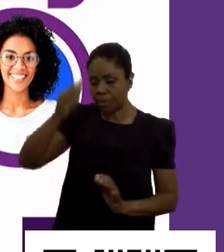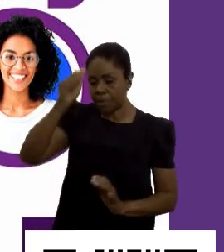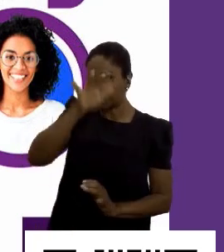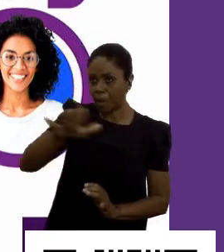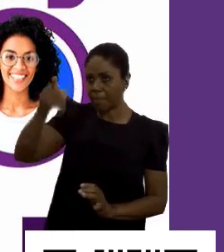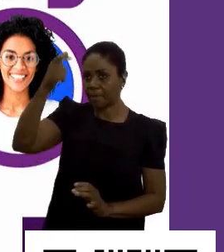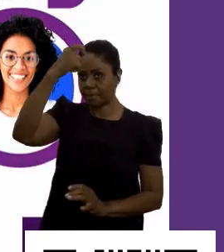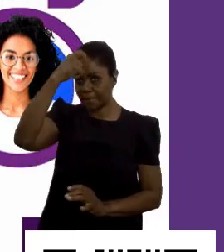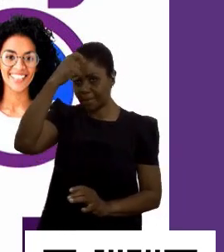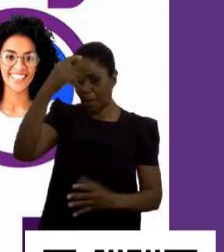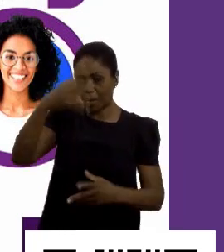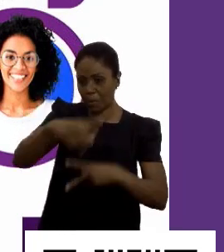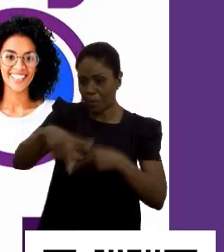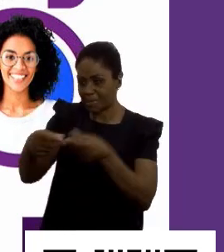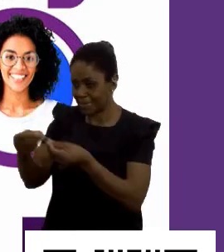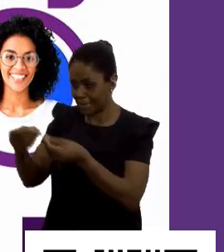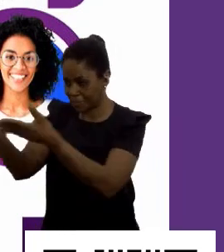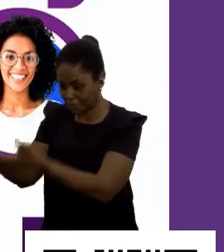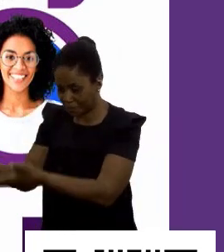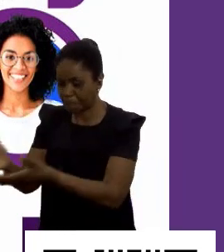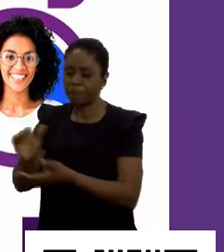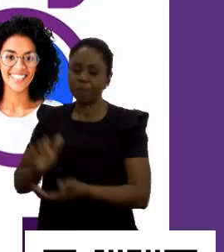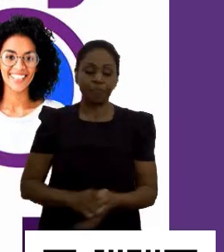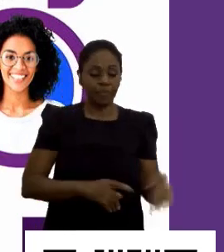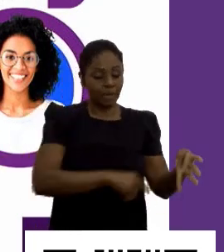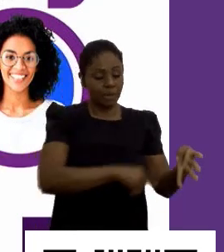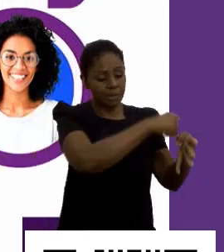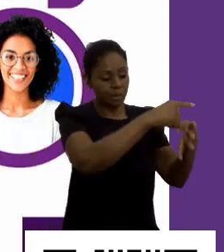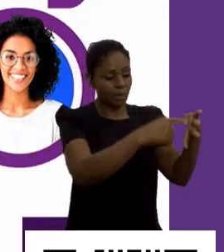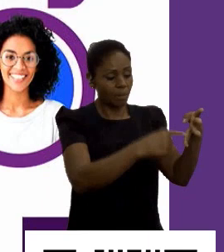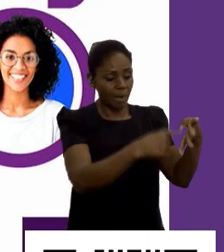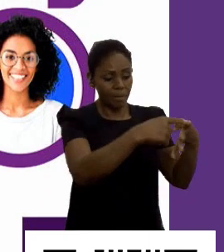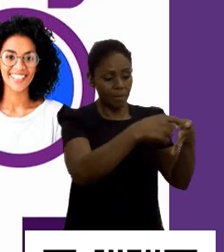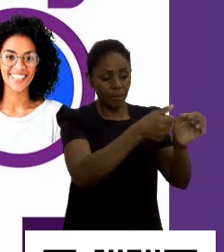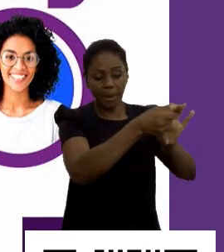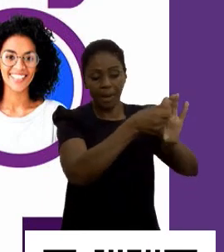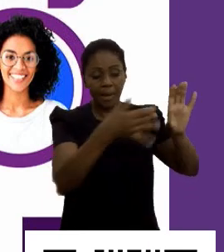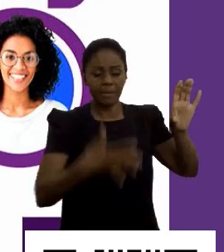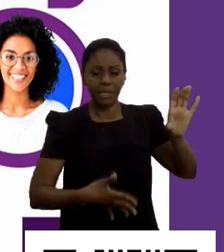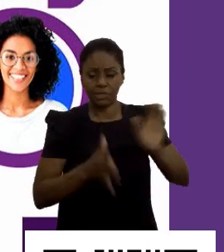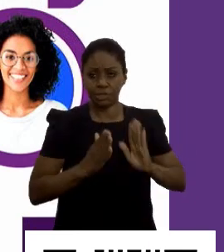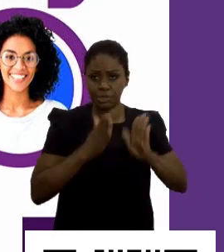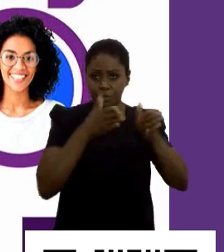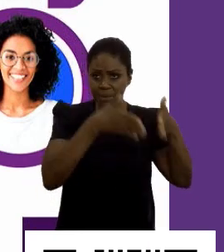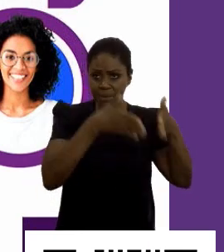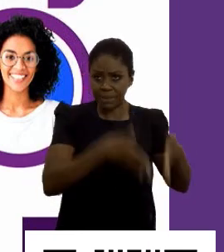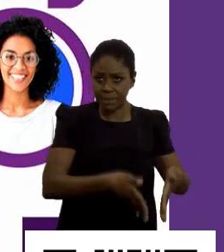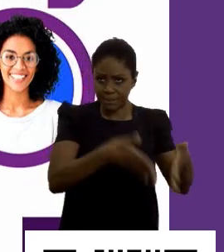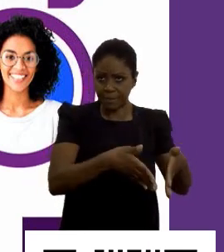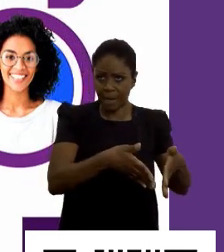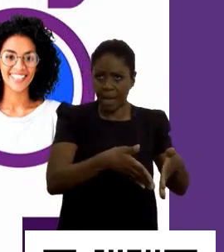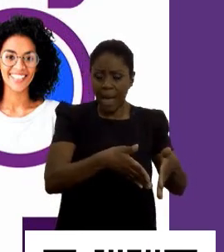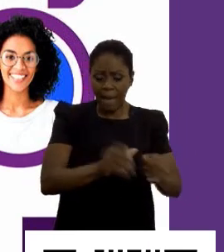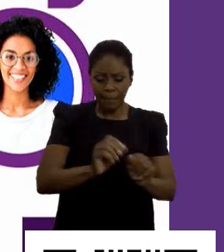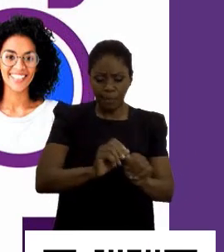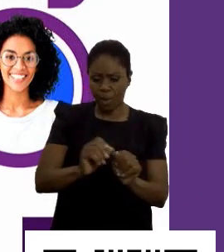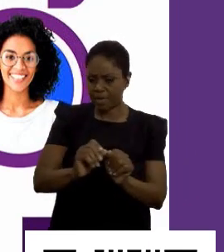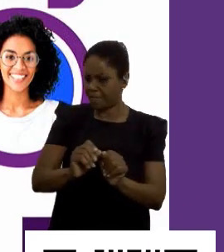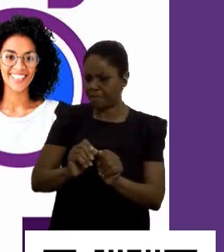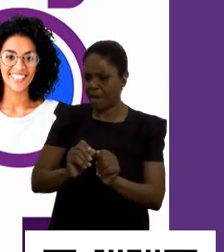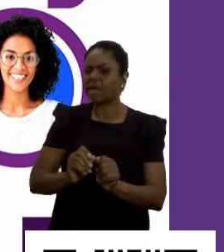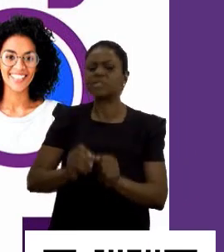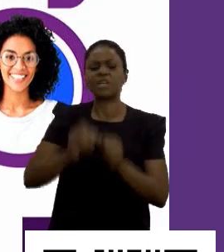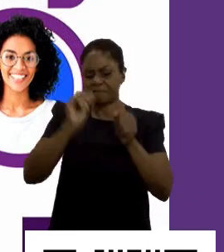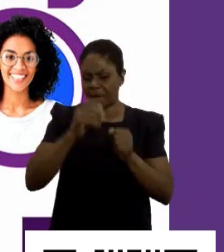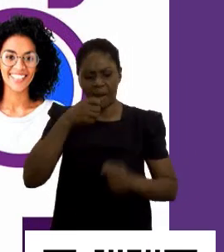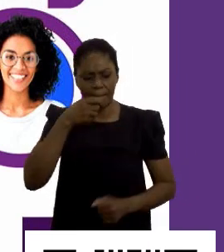uma cortesia, tá? Então, esses quatro perfis trazem o quê? Características específicas. O executor é mais objetivo, direto. Aquela pessoa que não tem papo na língua,